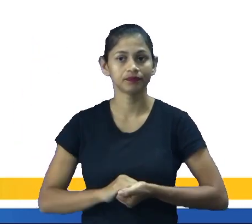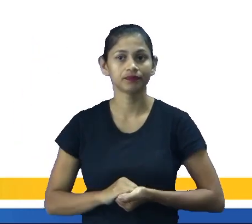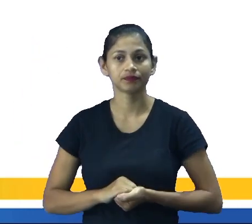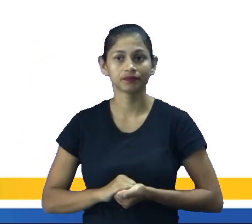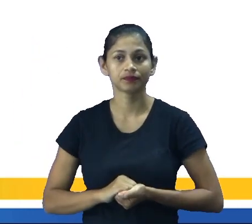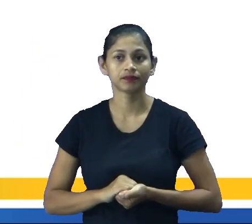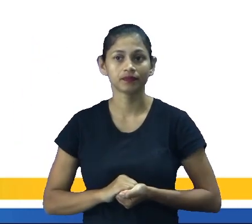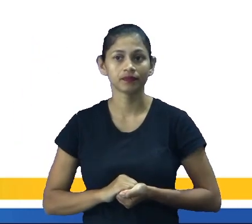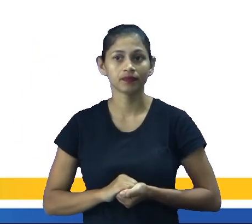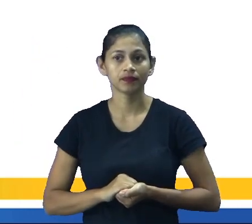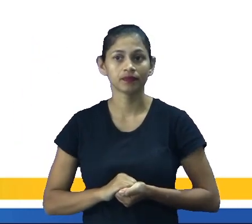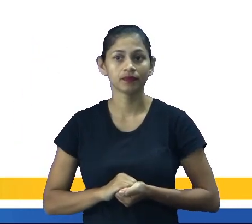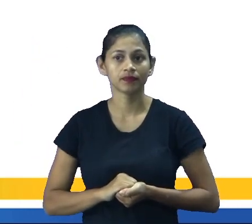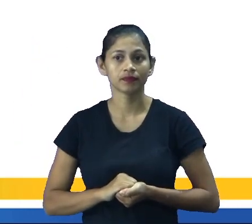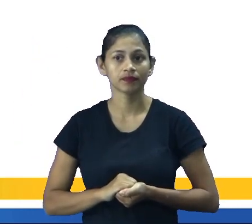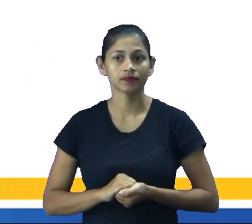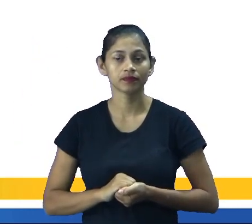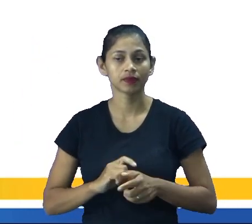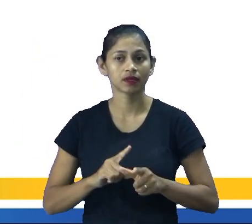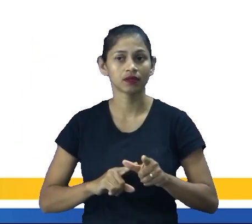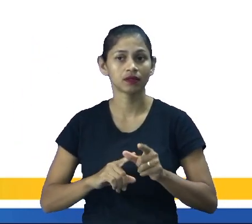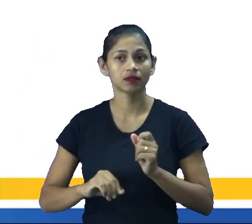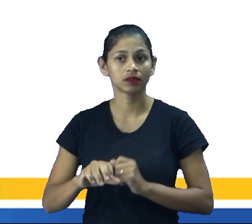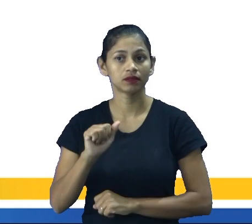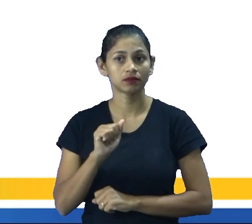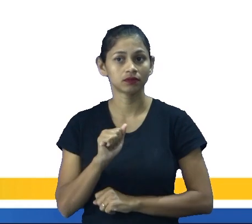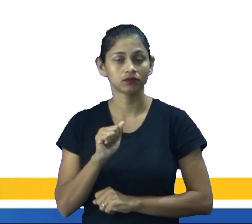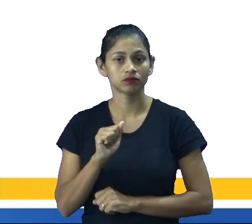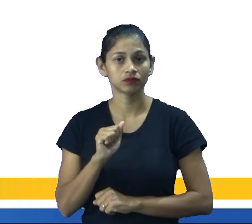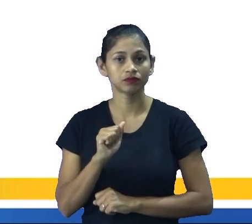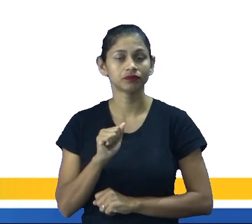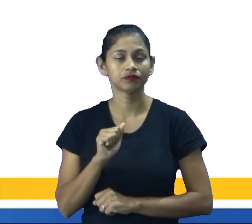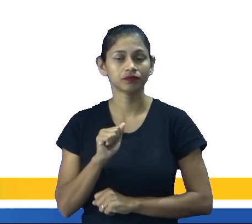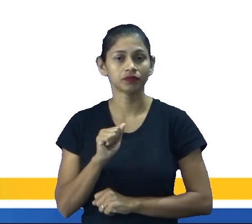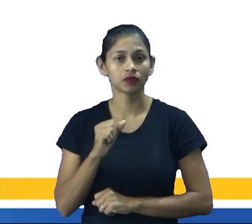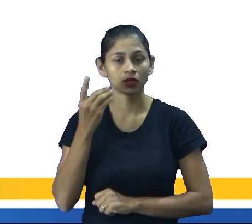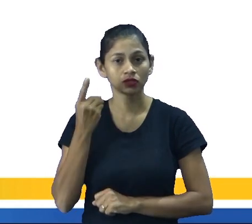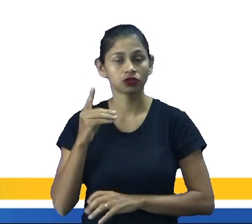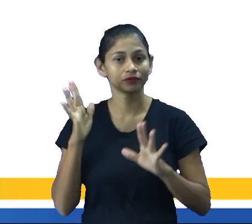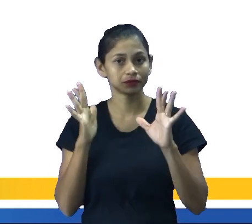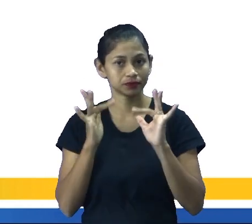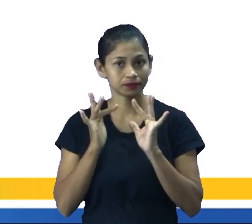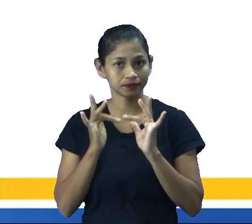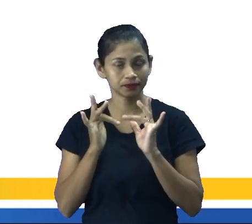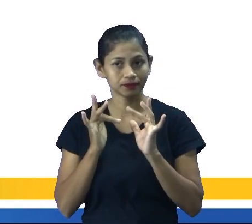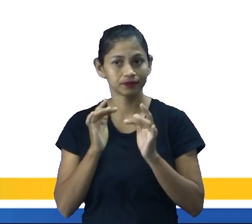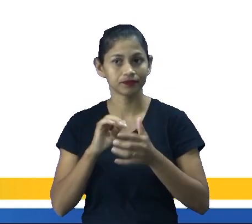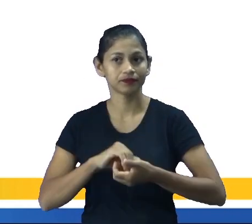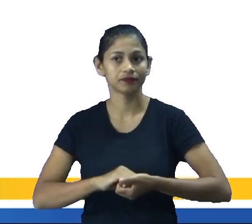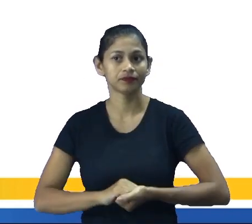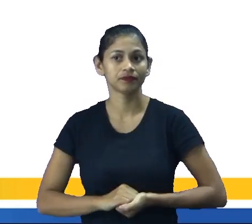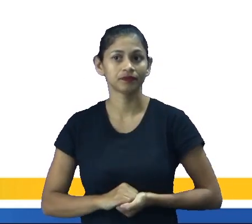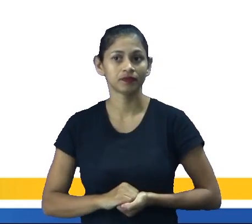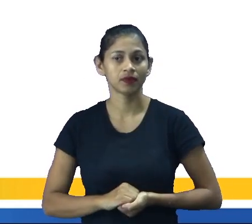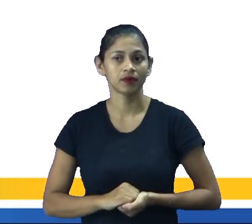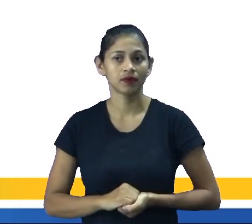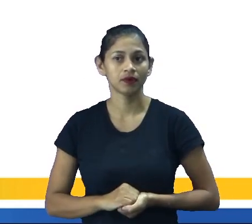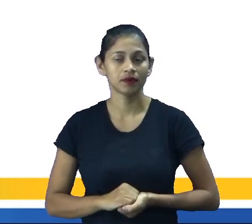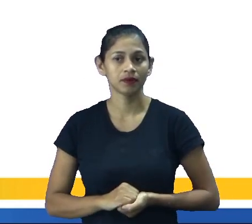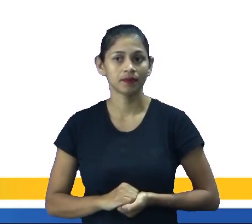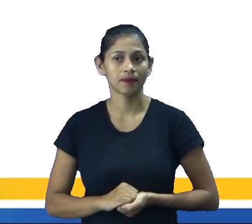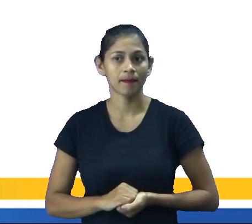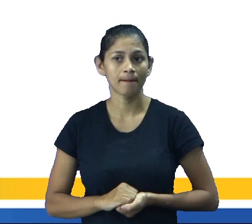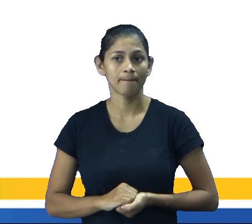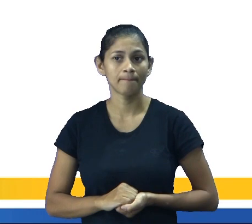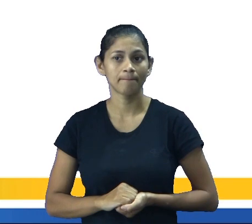setembro. Na letra A, nós temos o dia dos namorados, que é Valentine's Day, dia